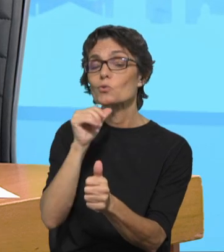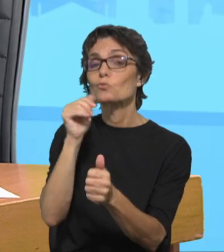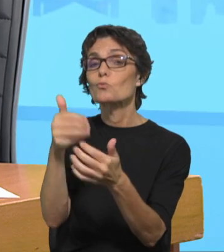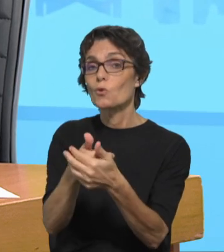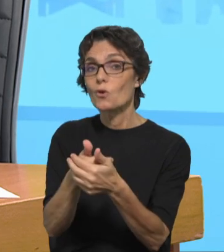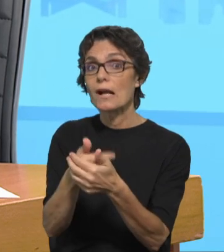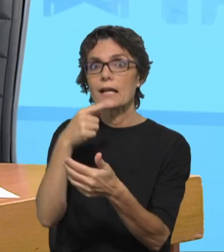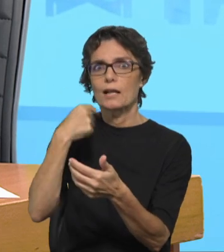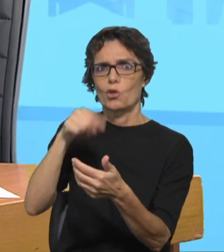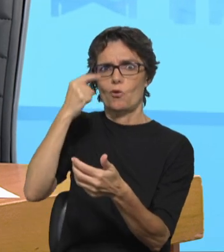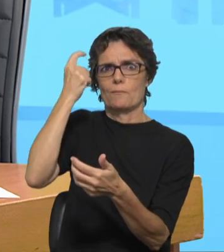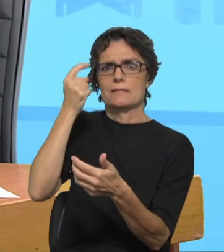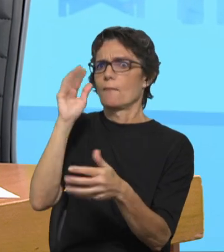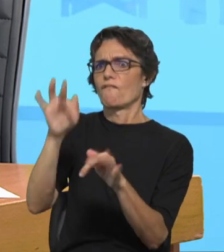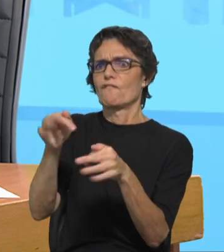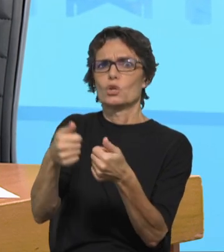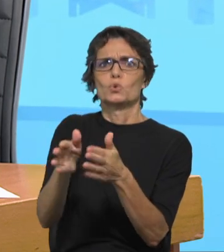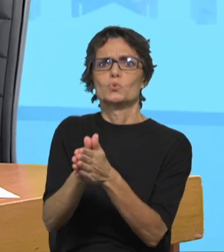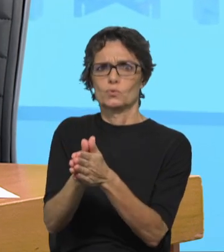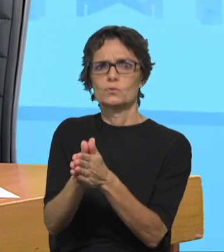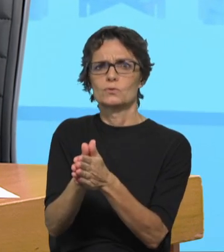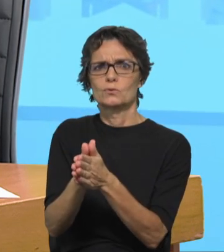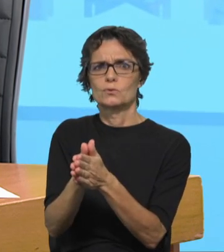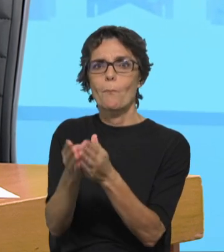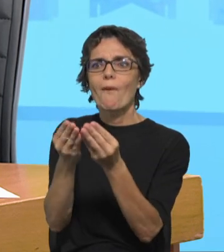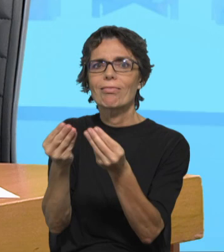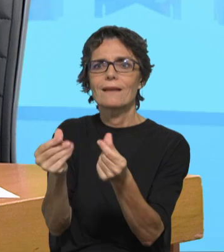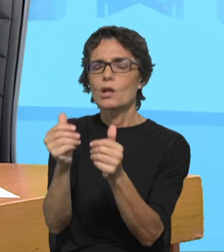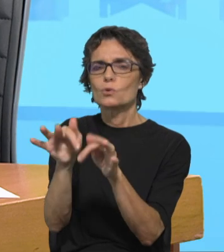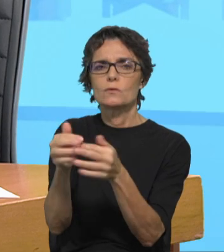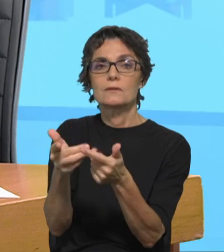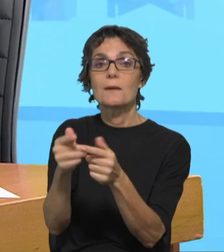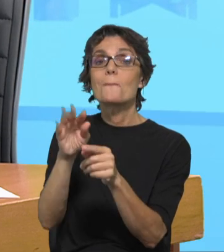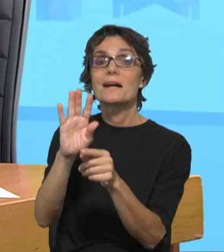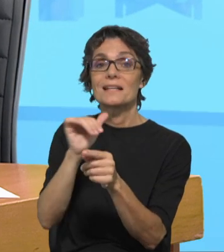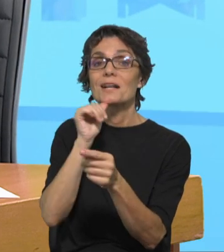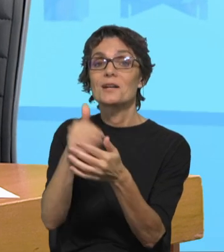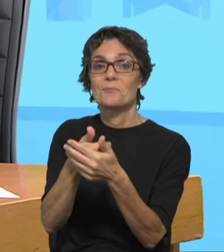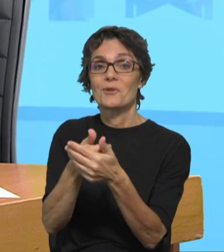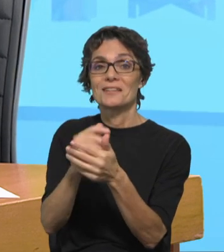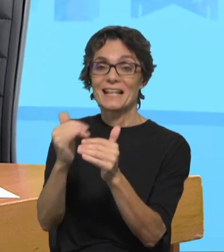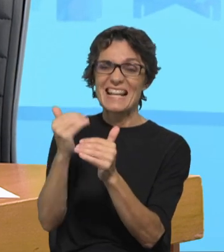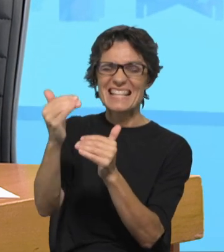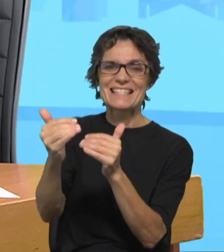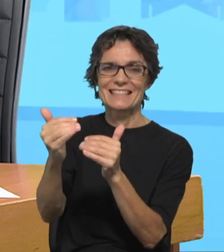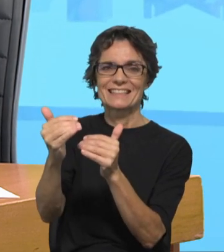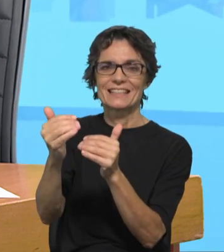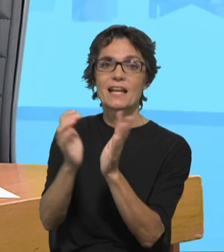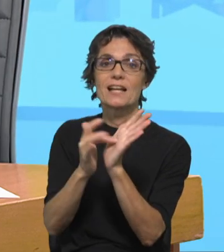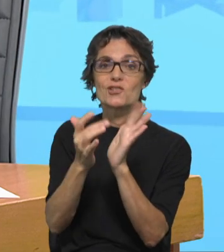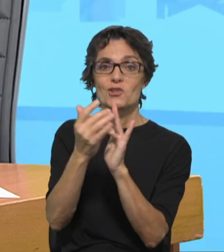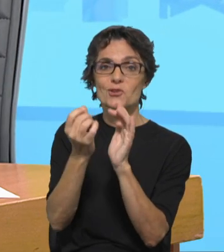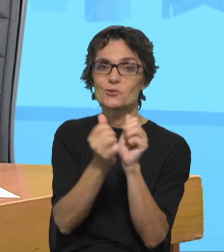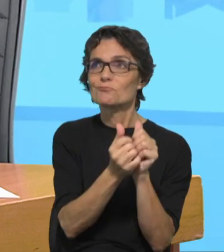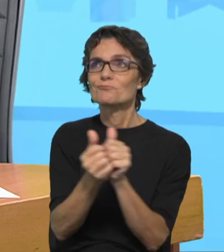termina tudo do ponto de vista sensível, nós temos lá alguém que é Jesus que nos carrega para uma vida